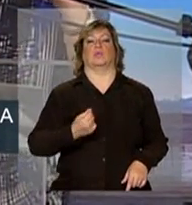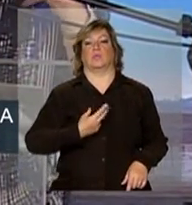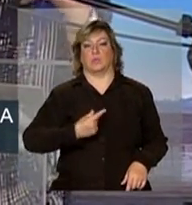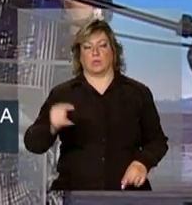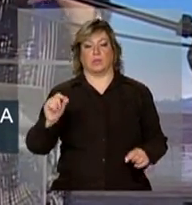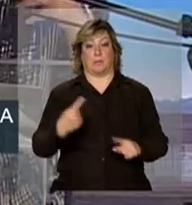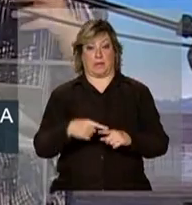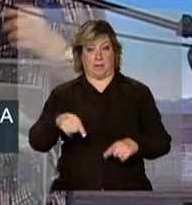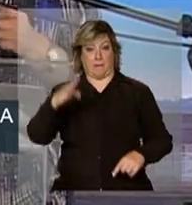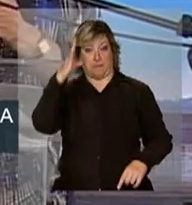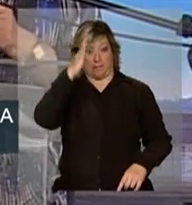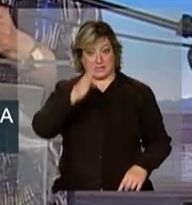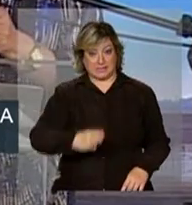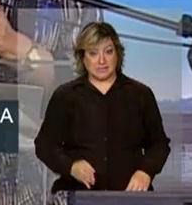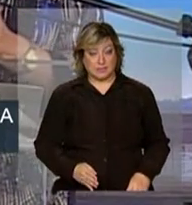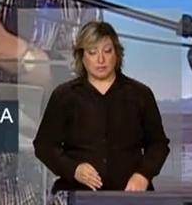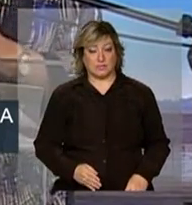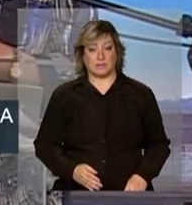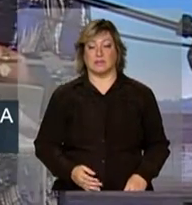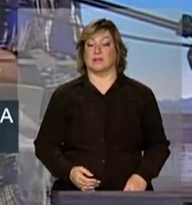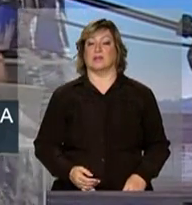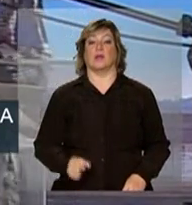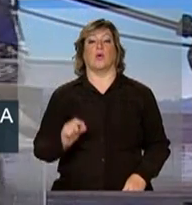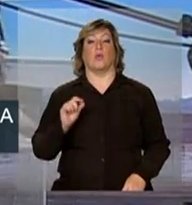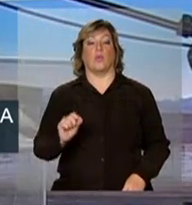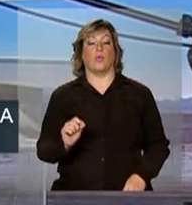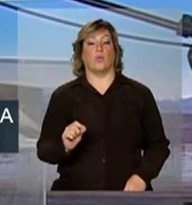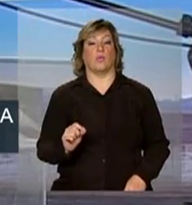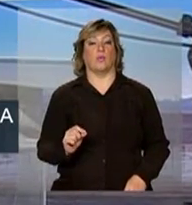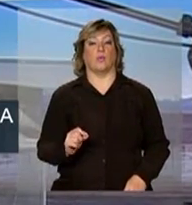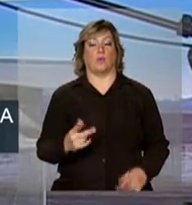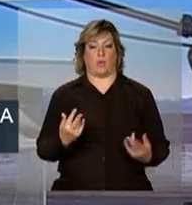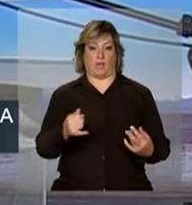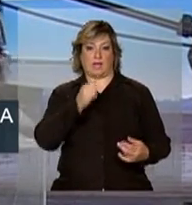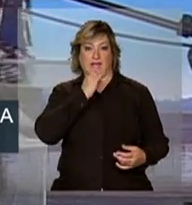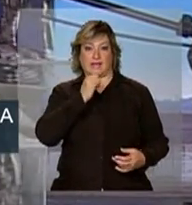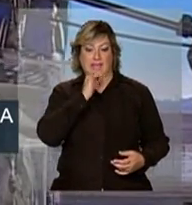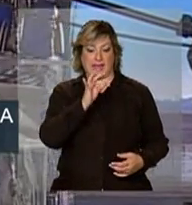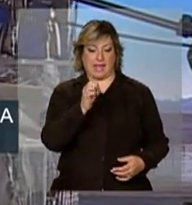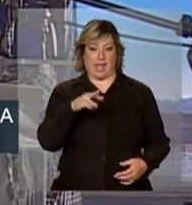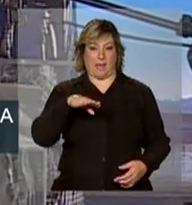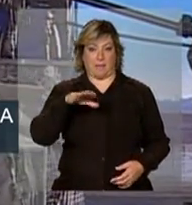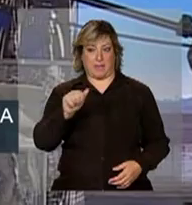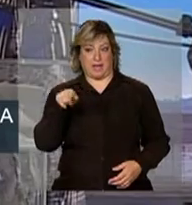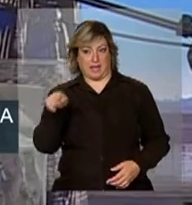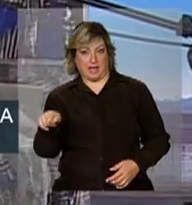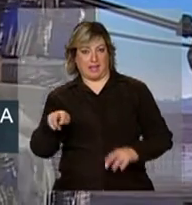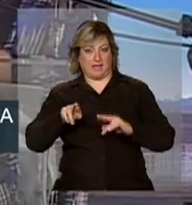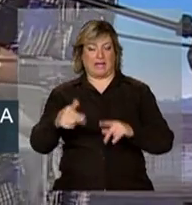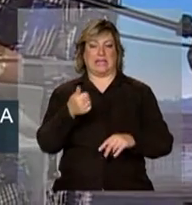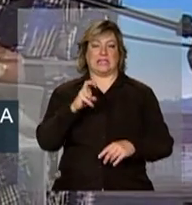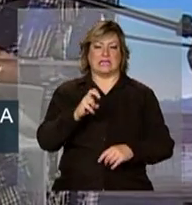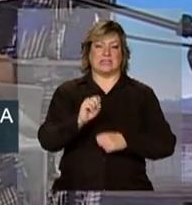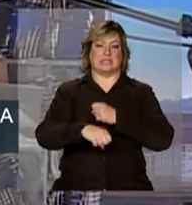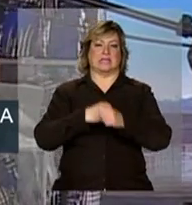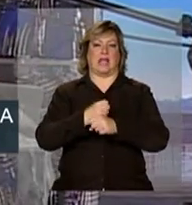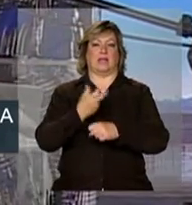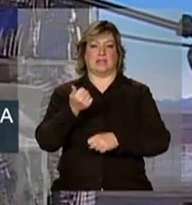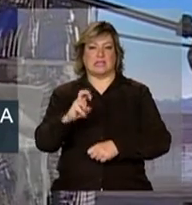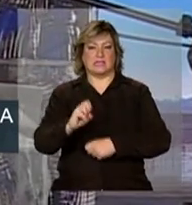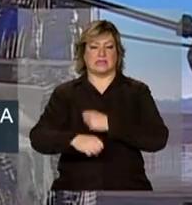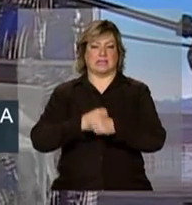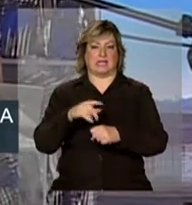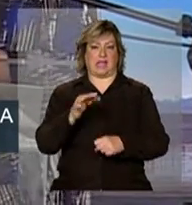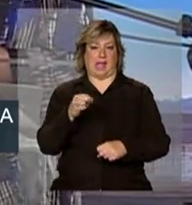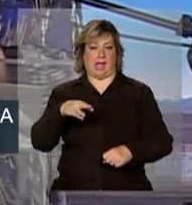Brasil não tem de, sistematicamente, como tem de fazer em uma térmica, de 15 em 15 anos, ou melhor, ou